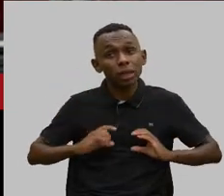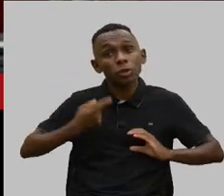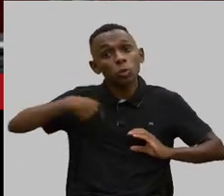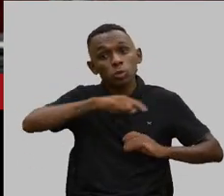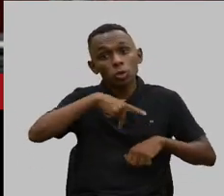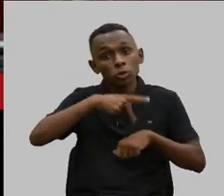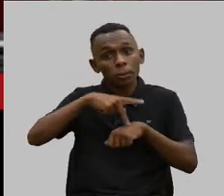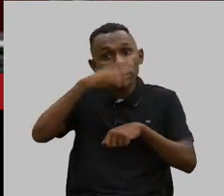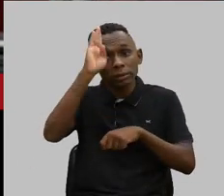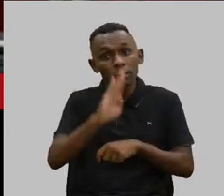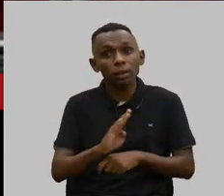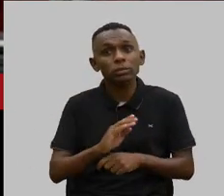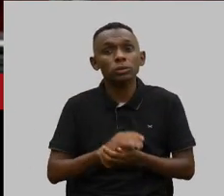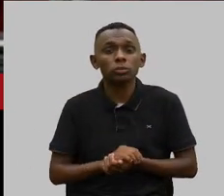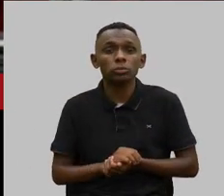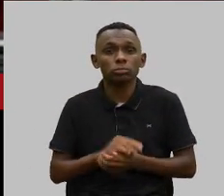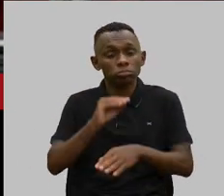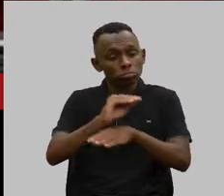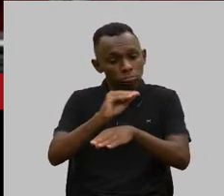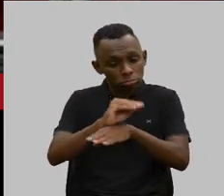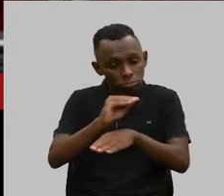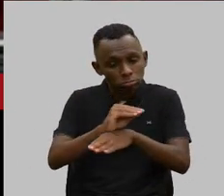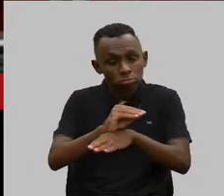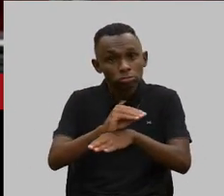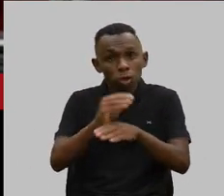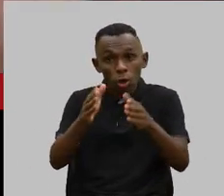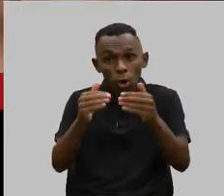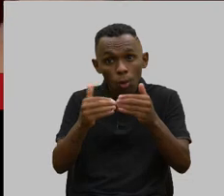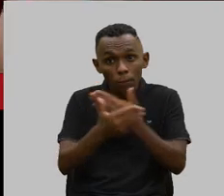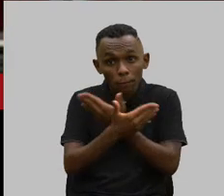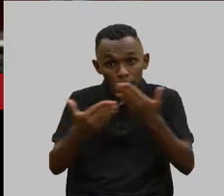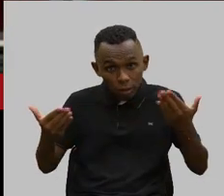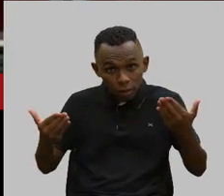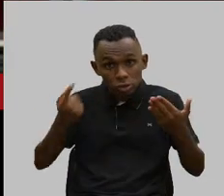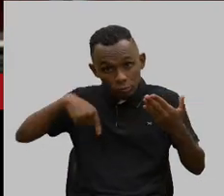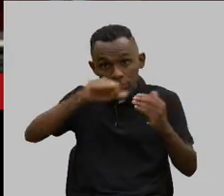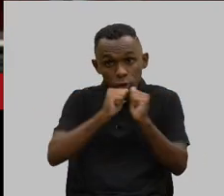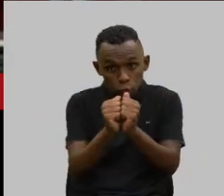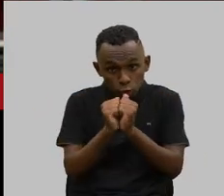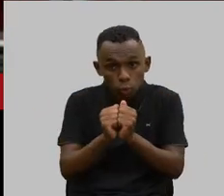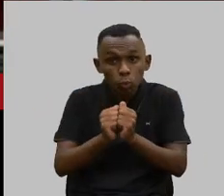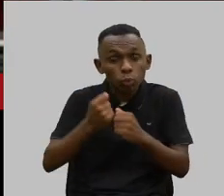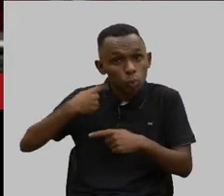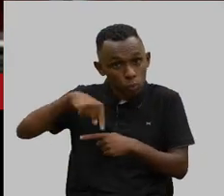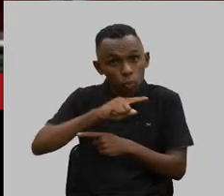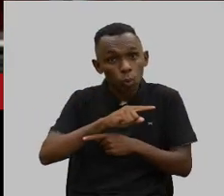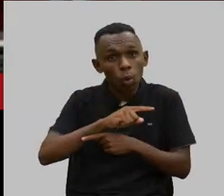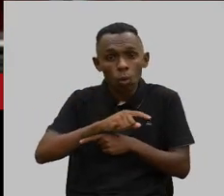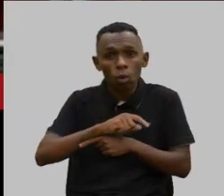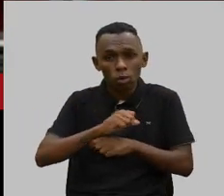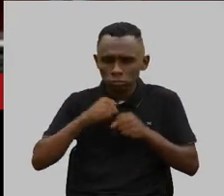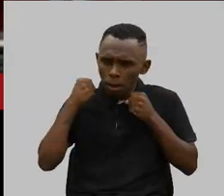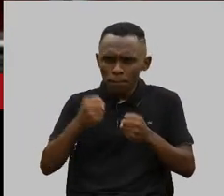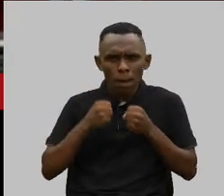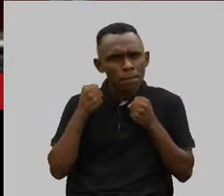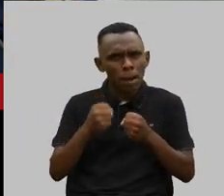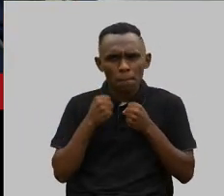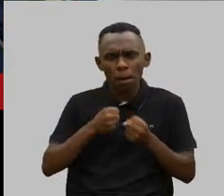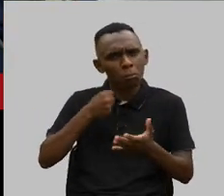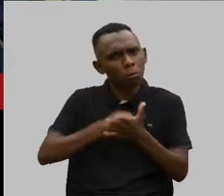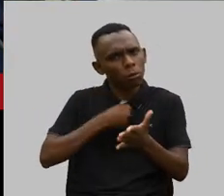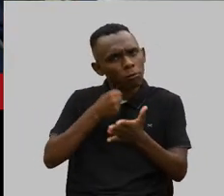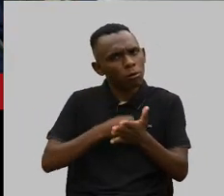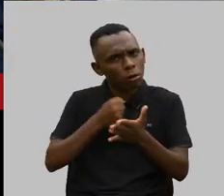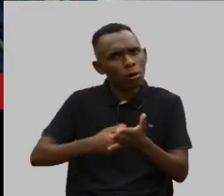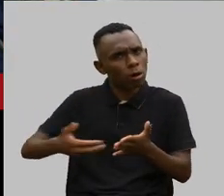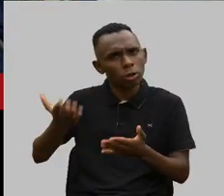nação. Protejam-nos. Peço a vocês, estejam com a gente. Vamos fazer barulho. Vamos lá. Vamos